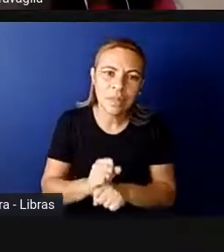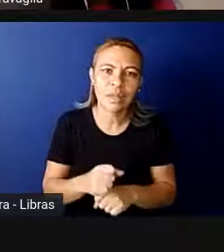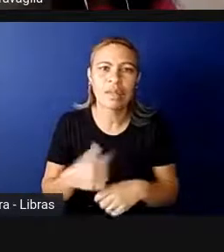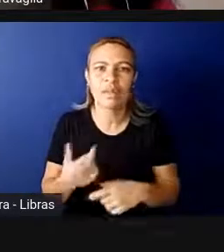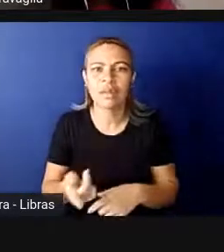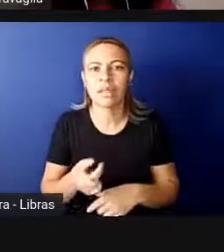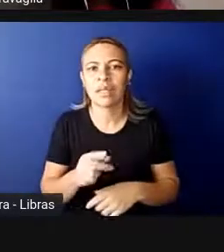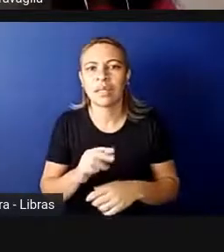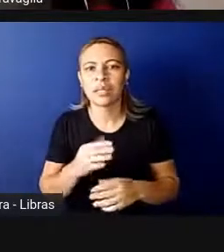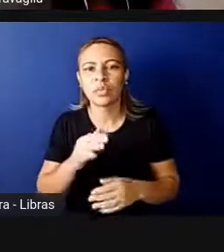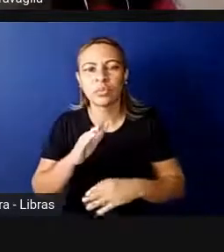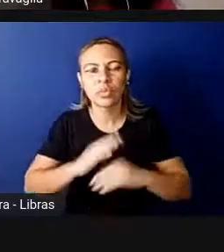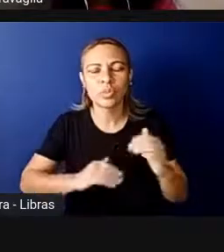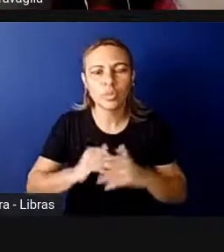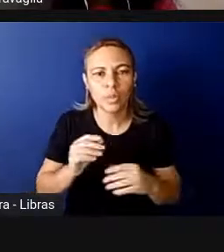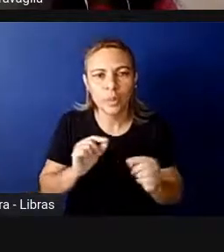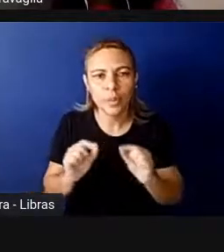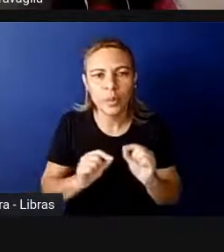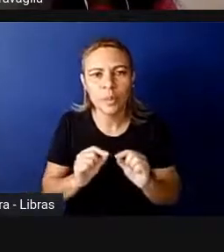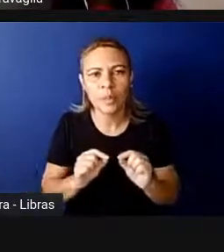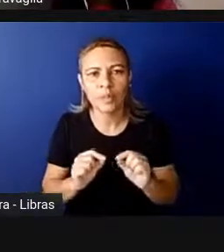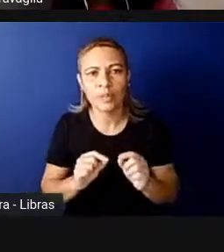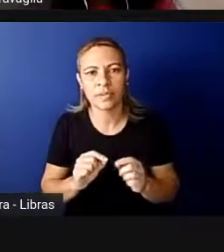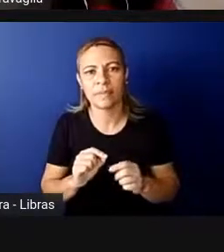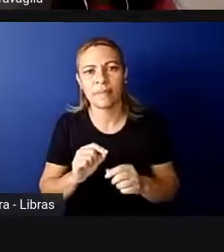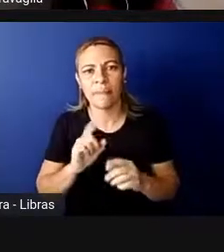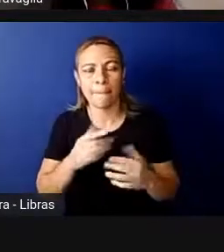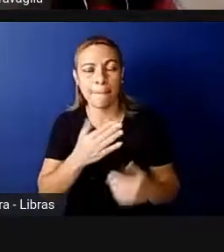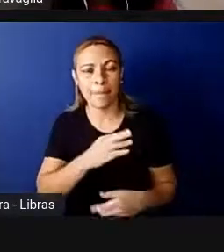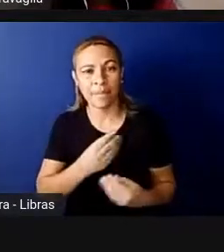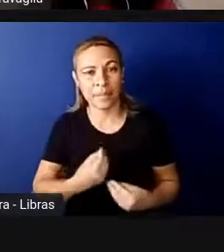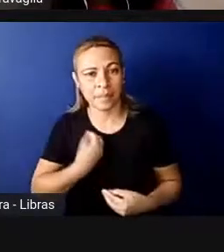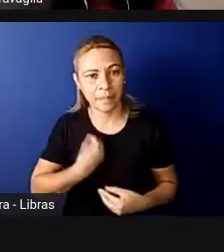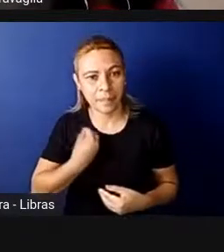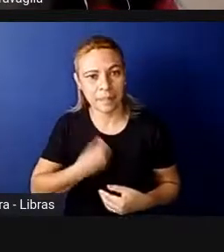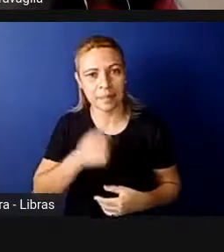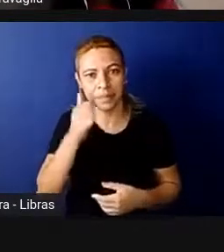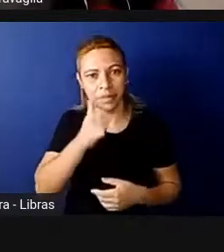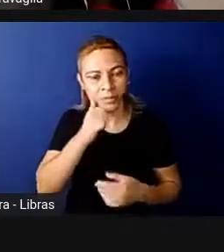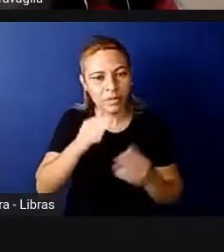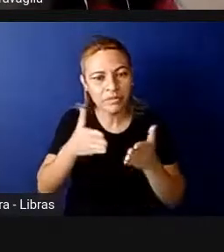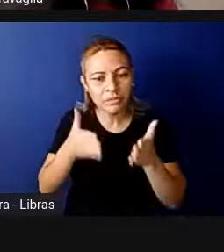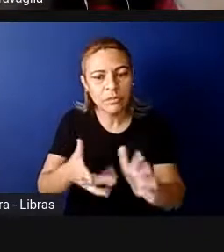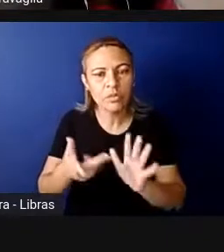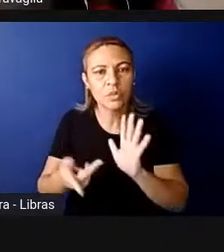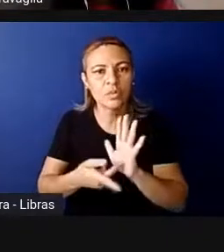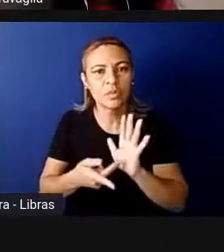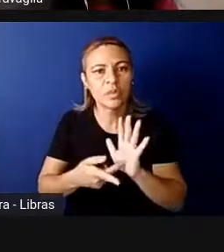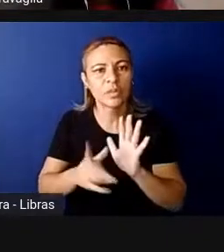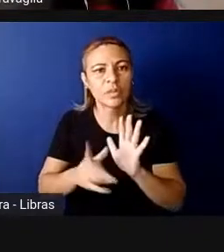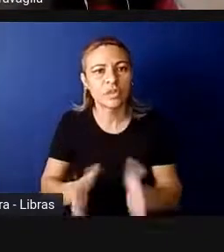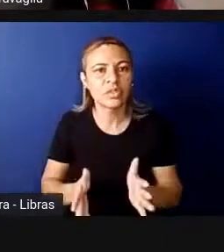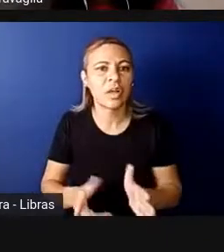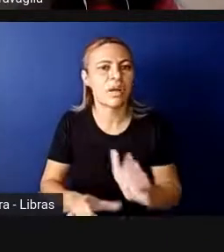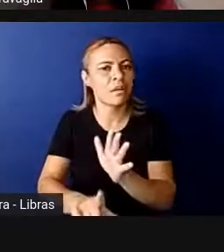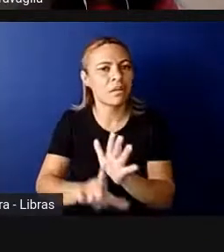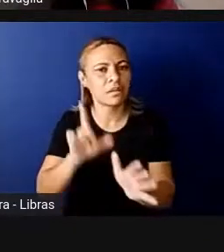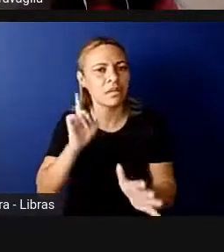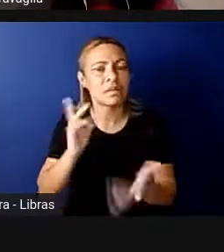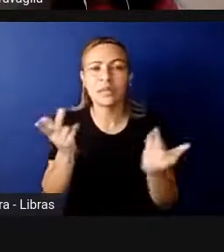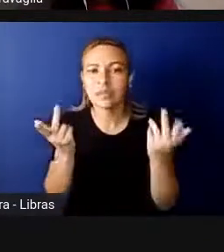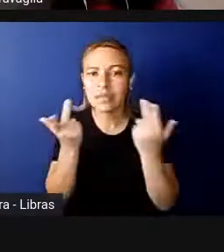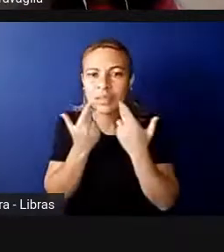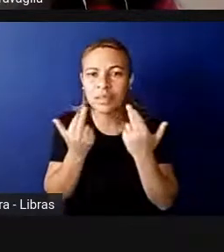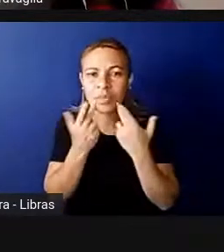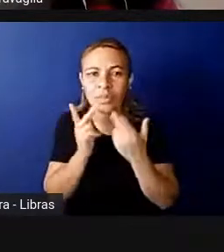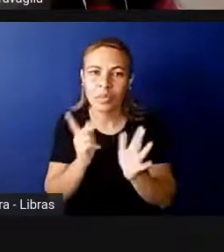relação à presença das mulheres na direção partidária, já não deveria ser algo natural nos partidos